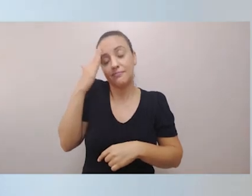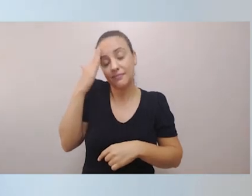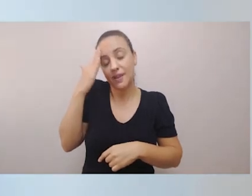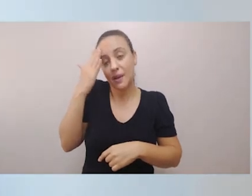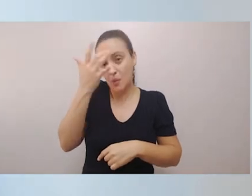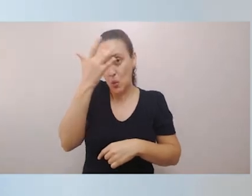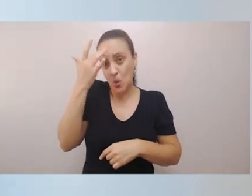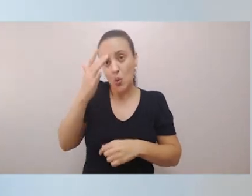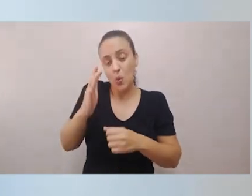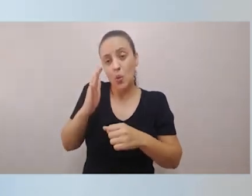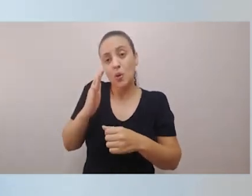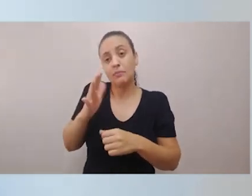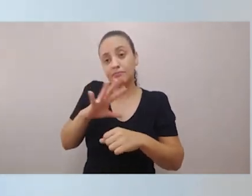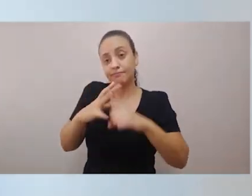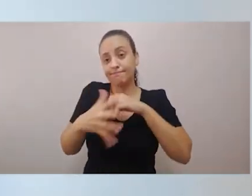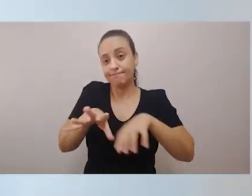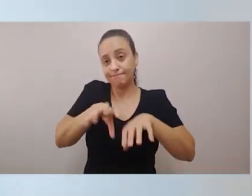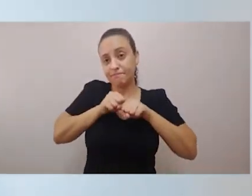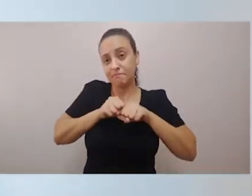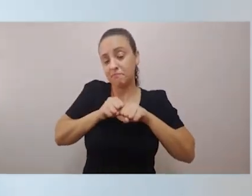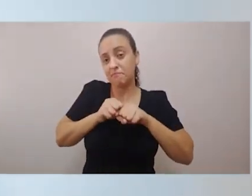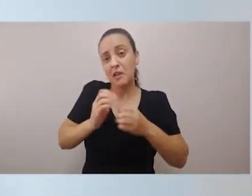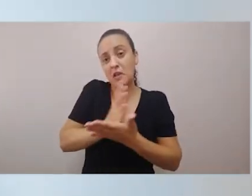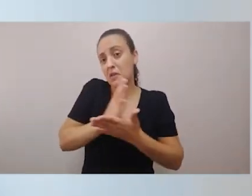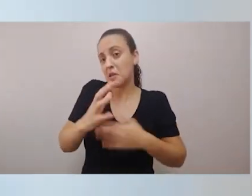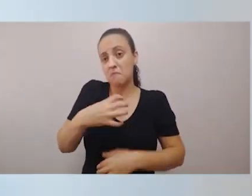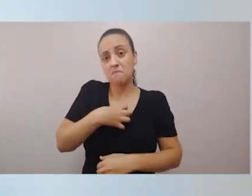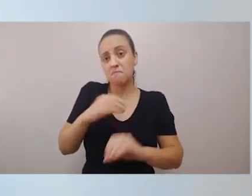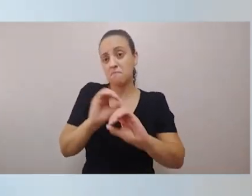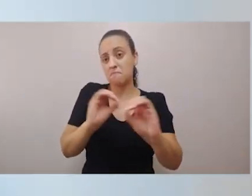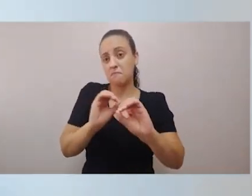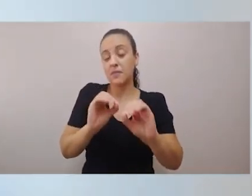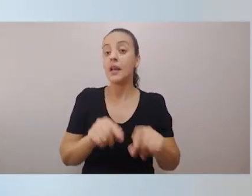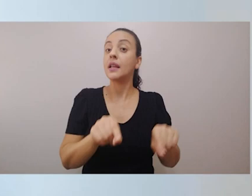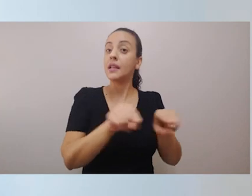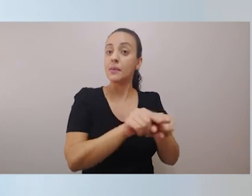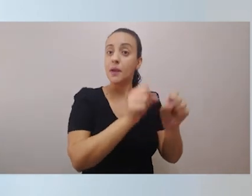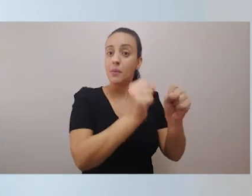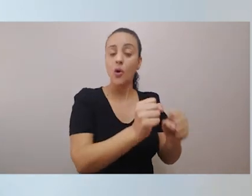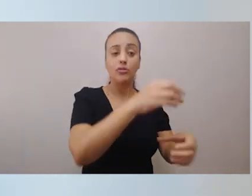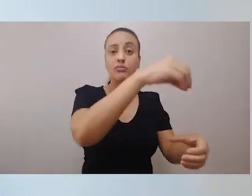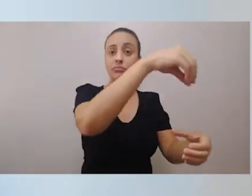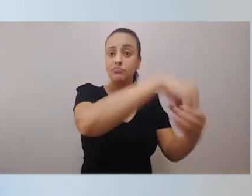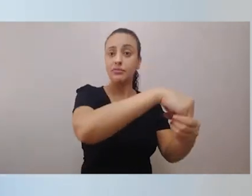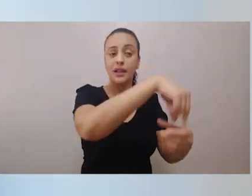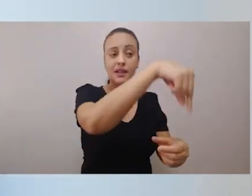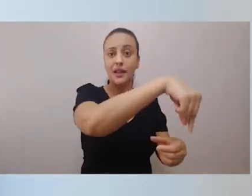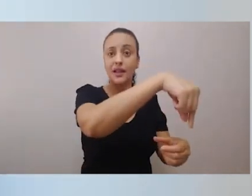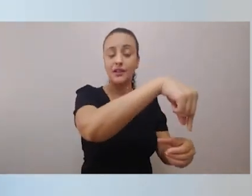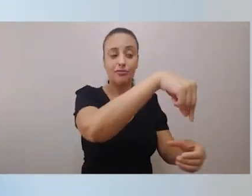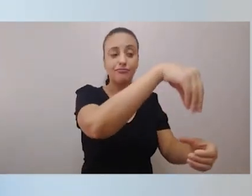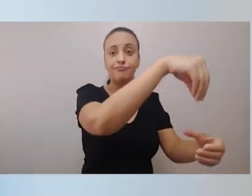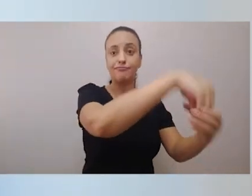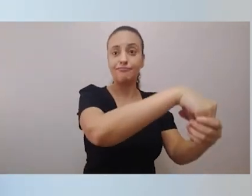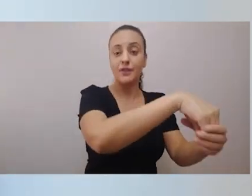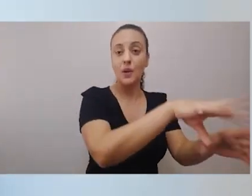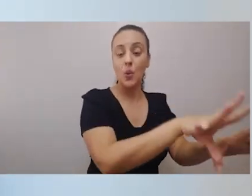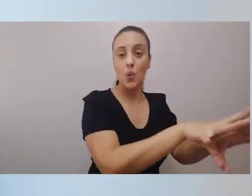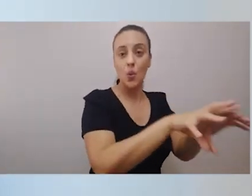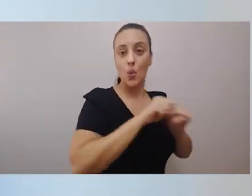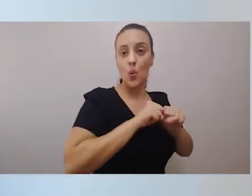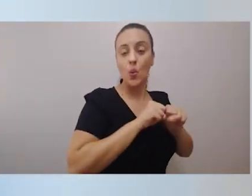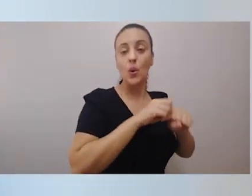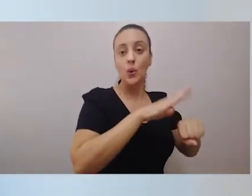podem ser assintomáticas. Quando eles saem do sistema, eles podem estar levando para as suas casas, para os seus